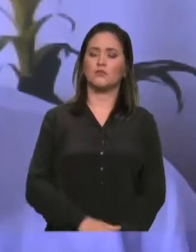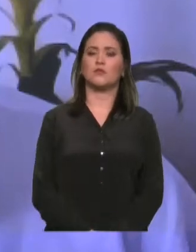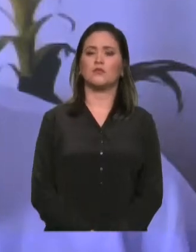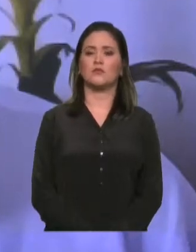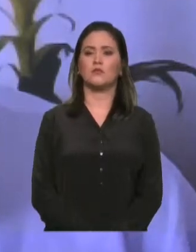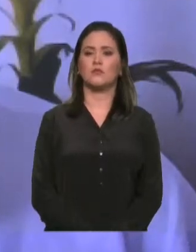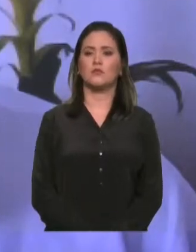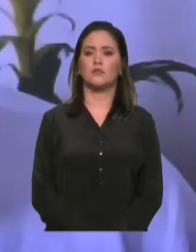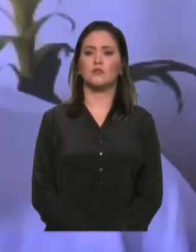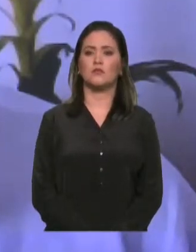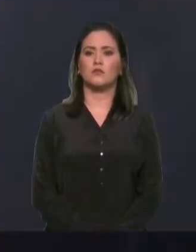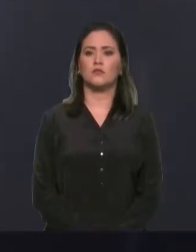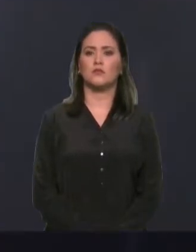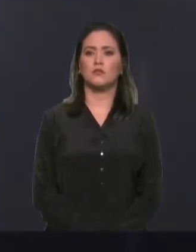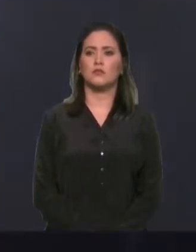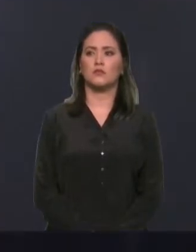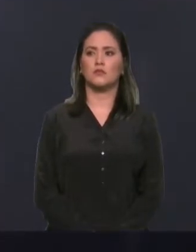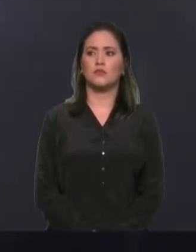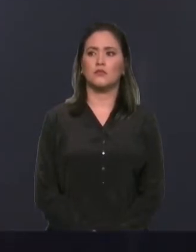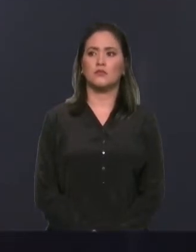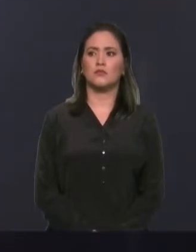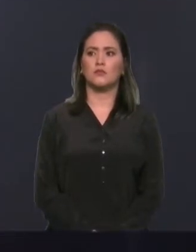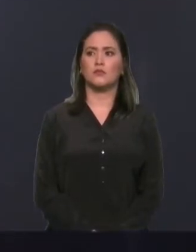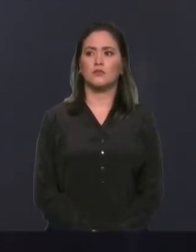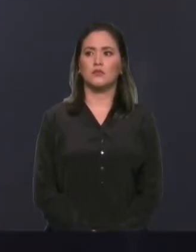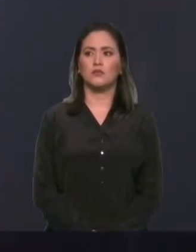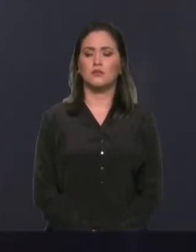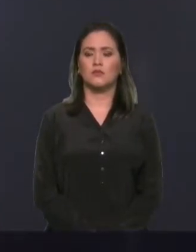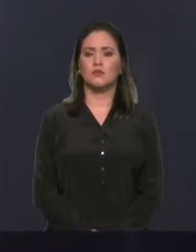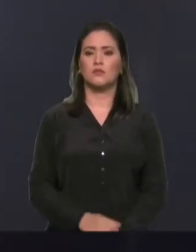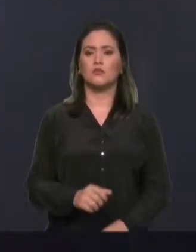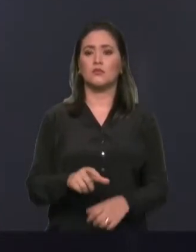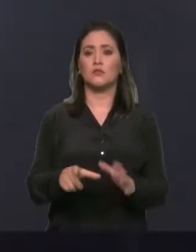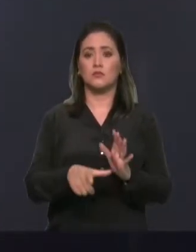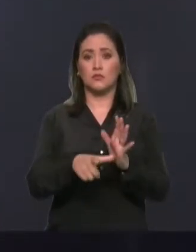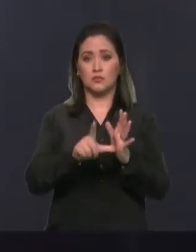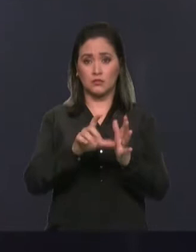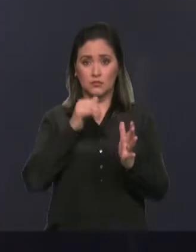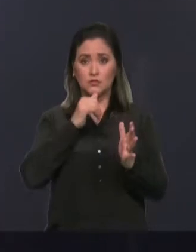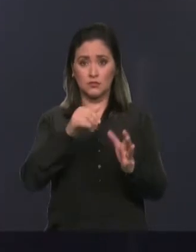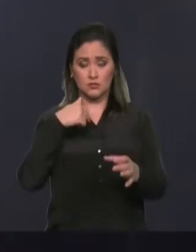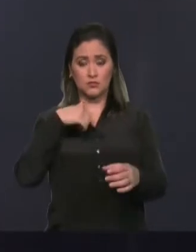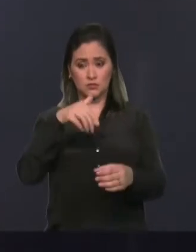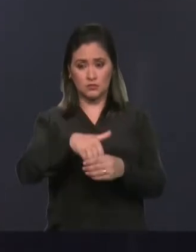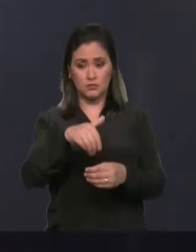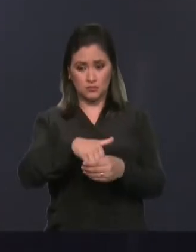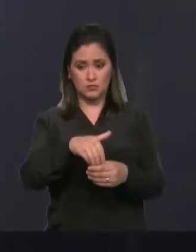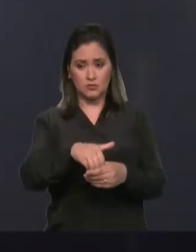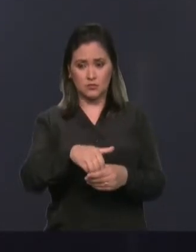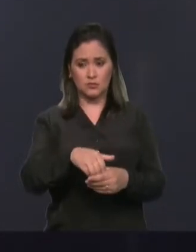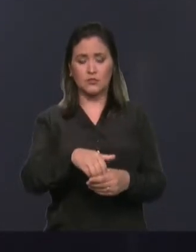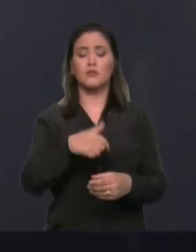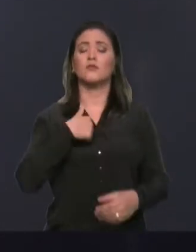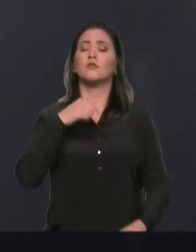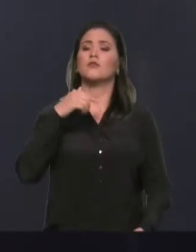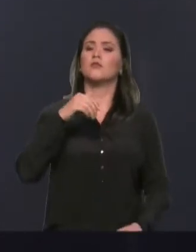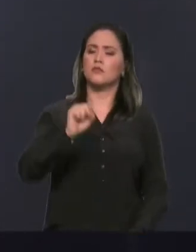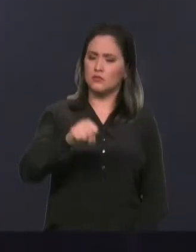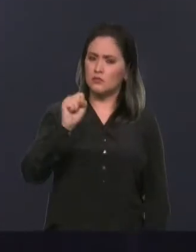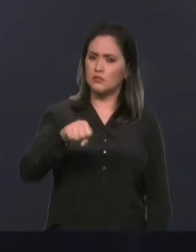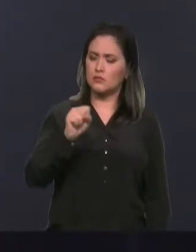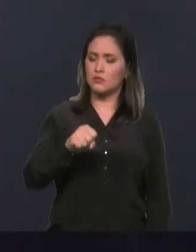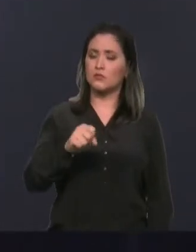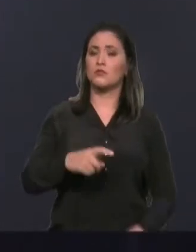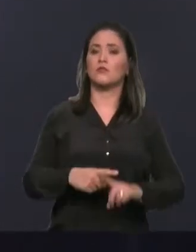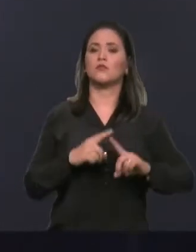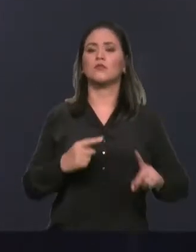Presidente, antes de confirmar o meu voto pela matéria, votando sim, eu quero aqui desejar